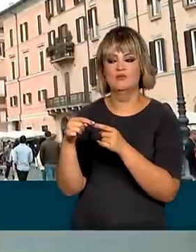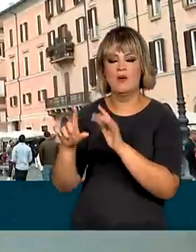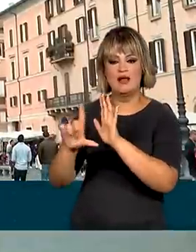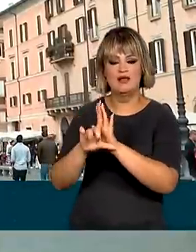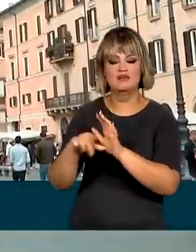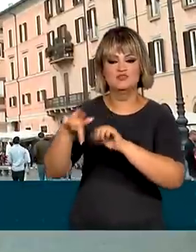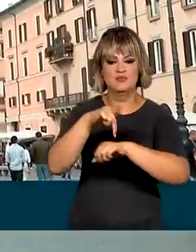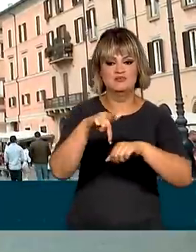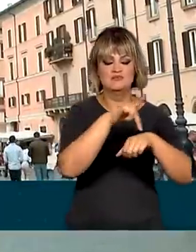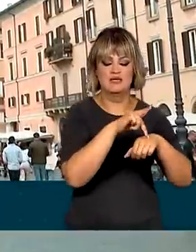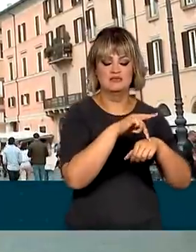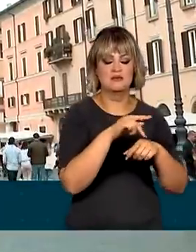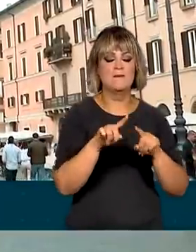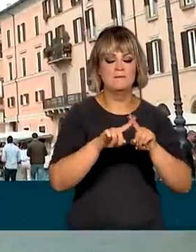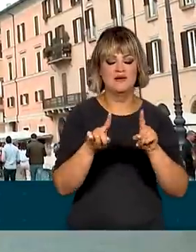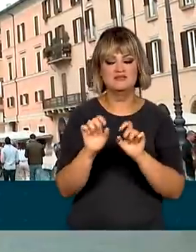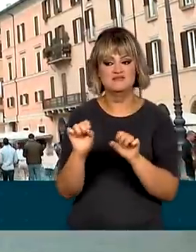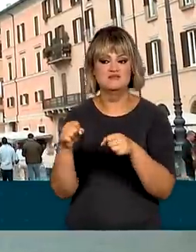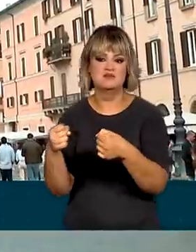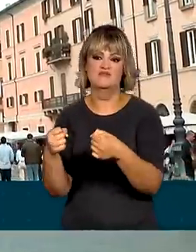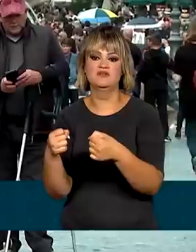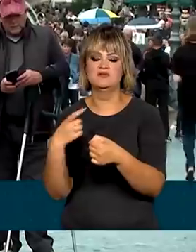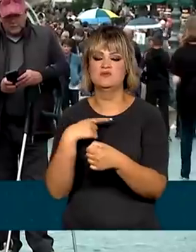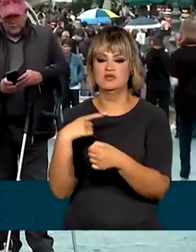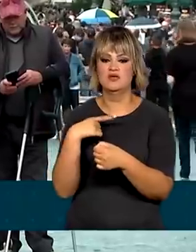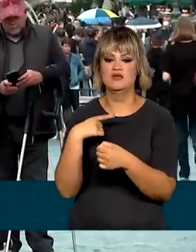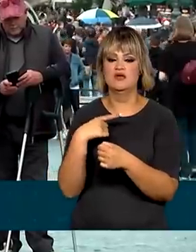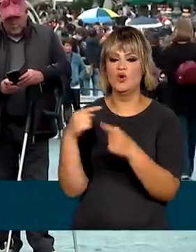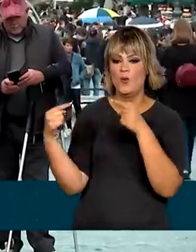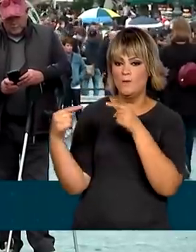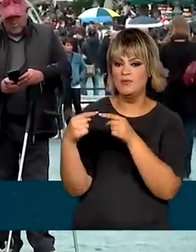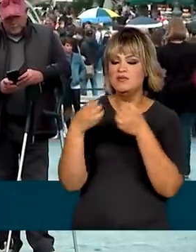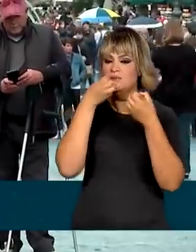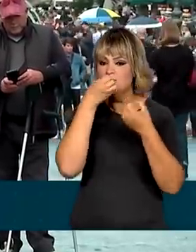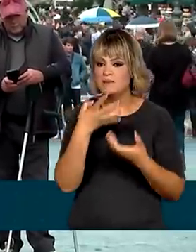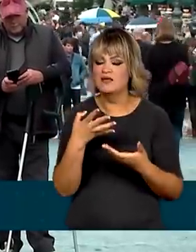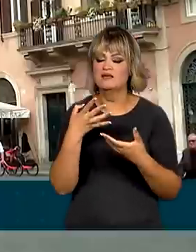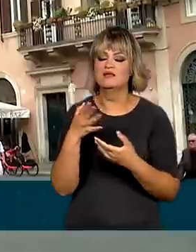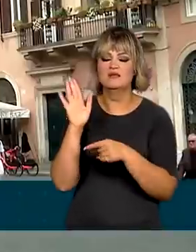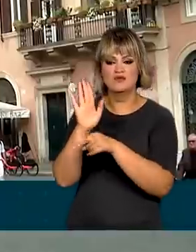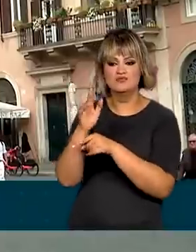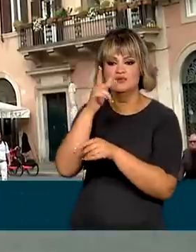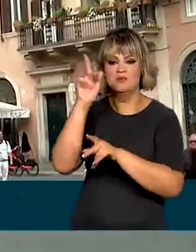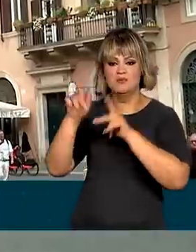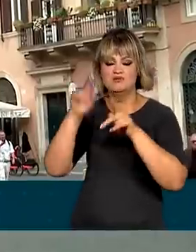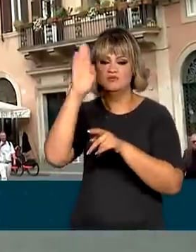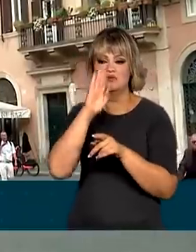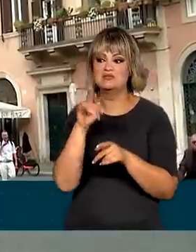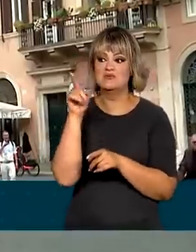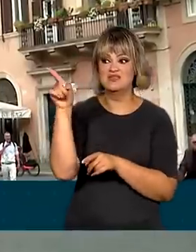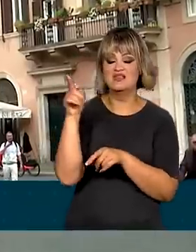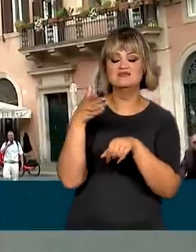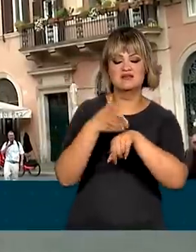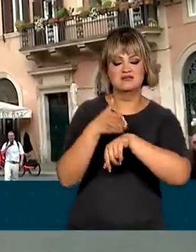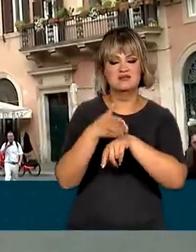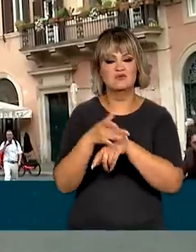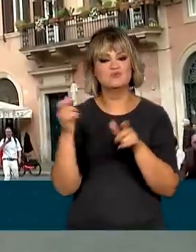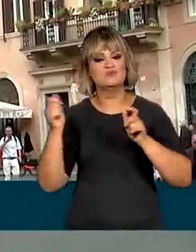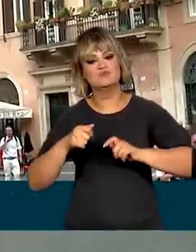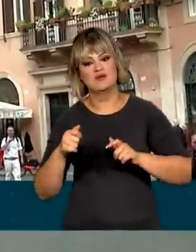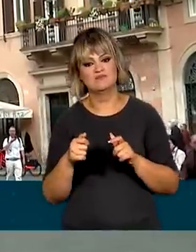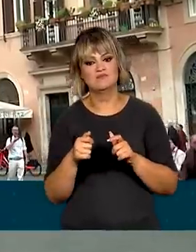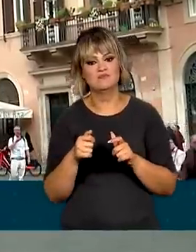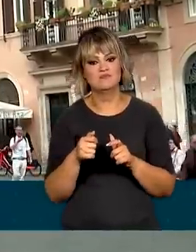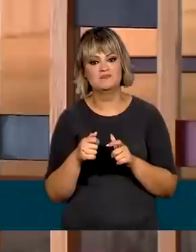uniformidade, harmonia, tenham fé pública no Brasil e sejam cada vez mais acessíveis para a nossa comunidade no